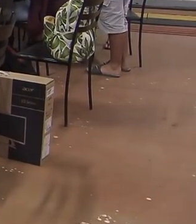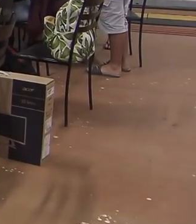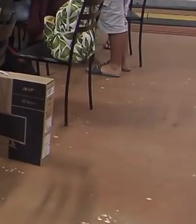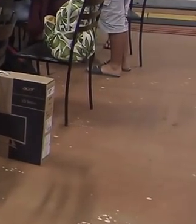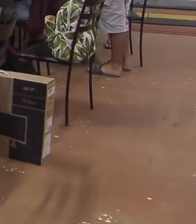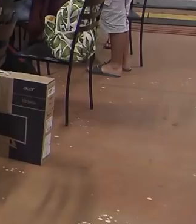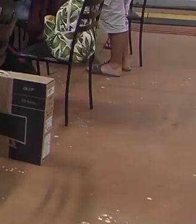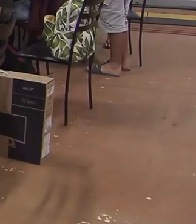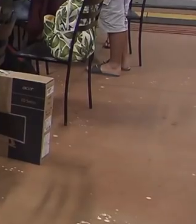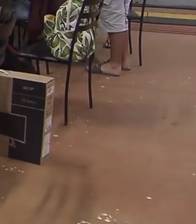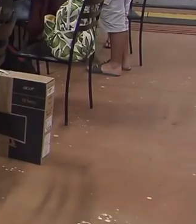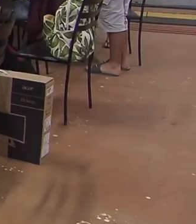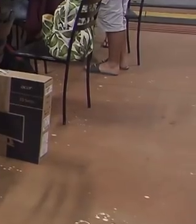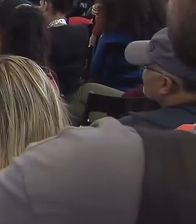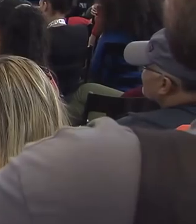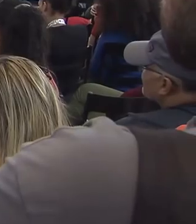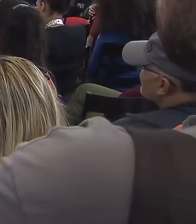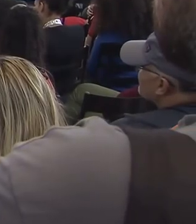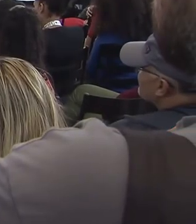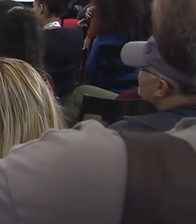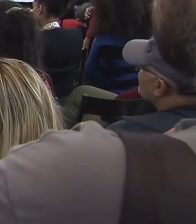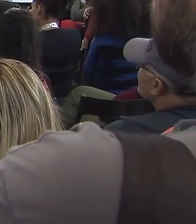Transcrição Tchau.